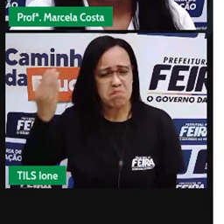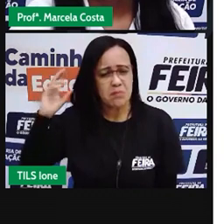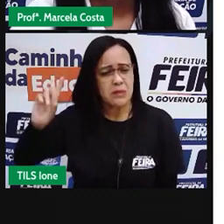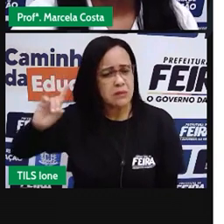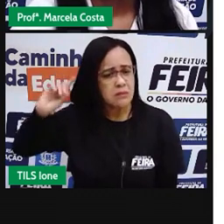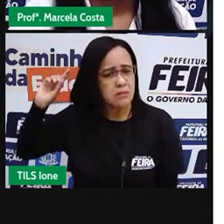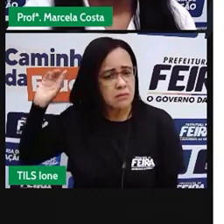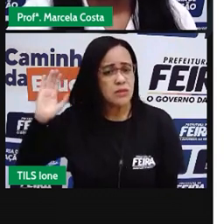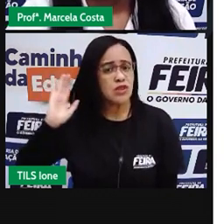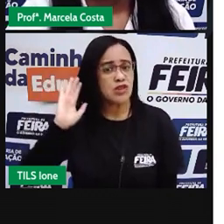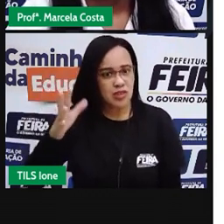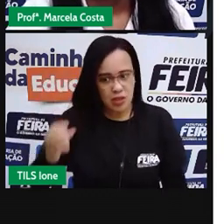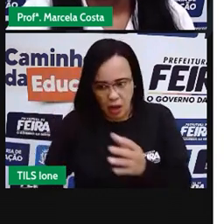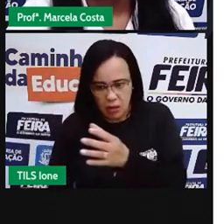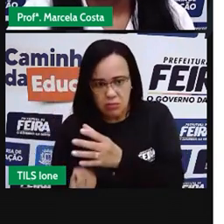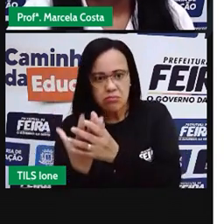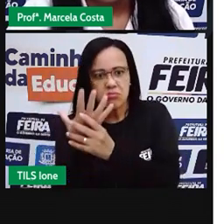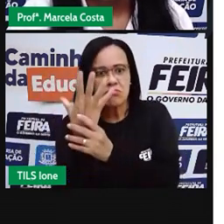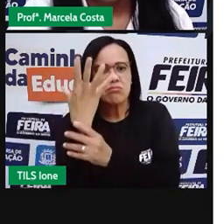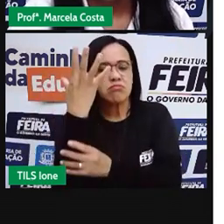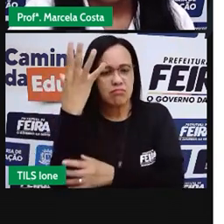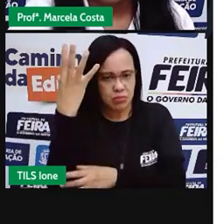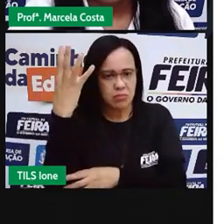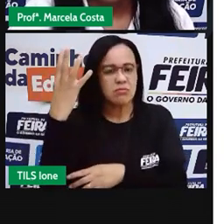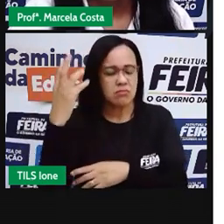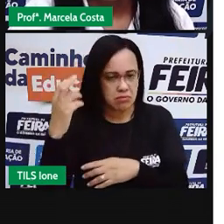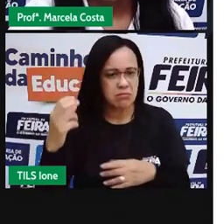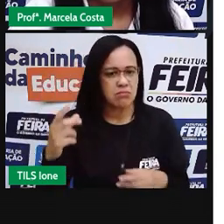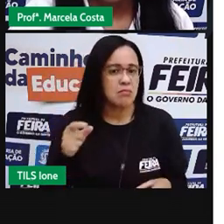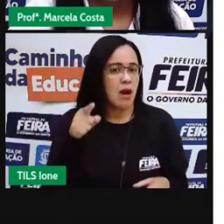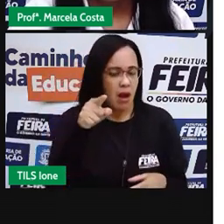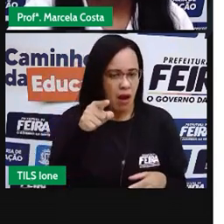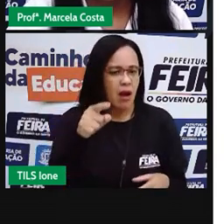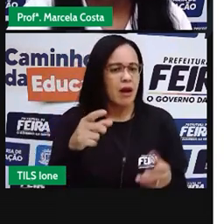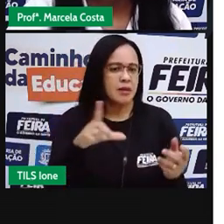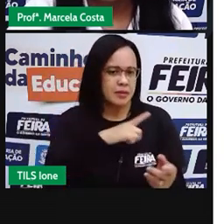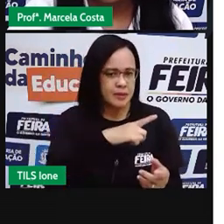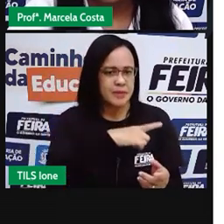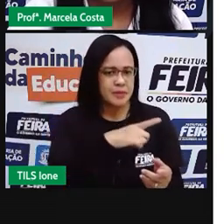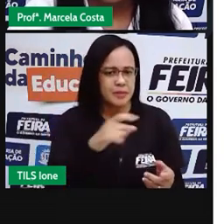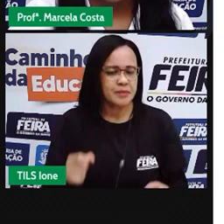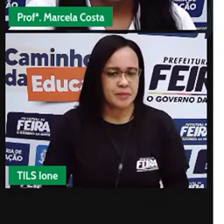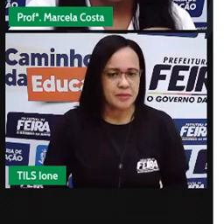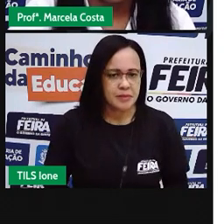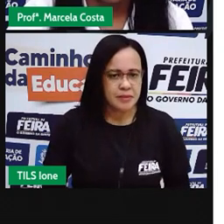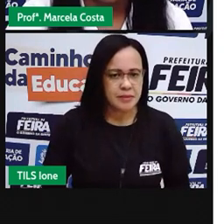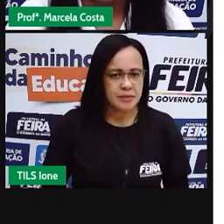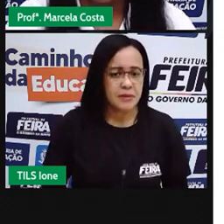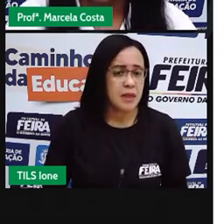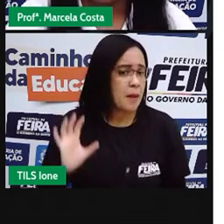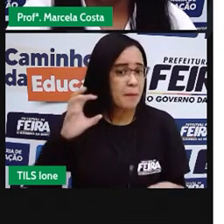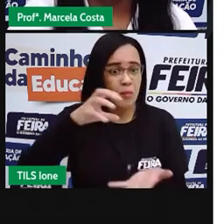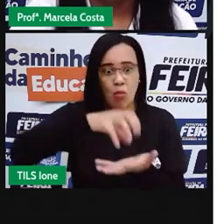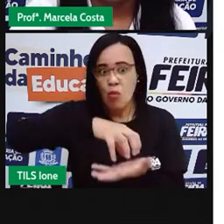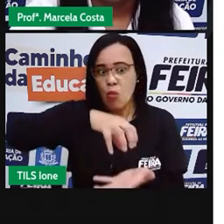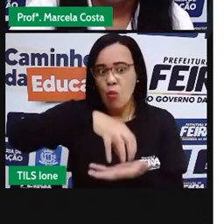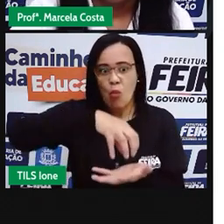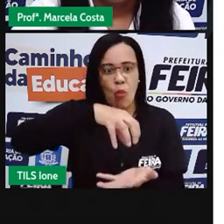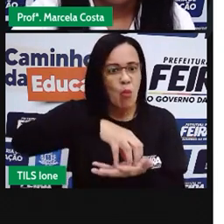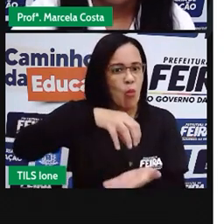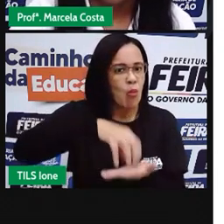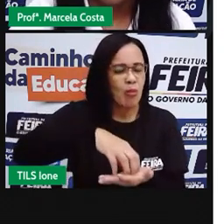Avenida. Fica bem assim que ela possui um formato